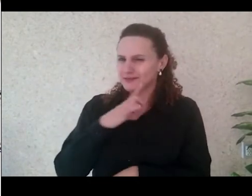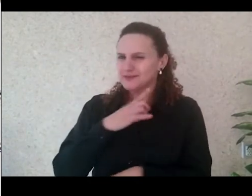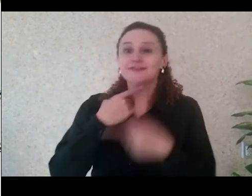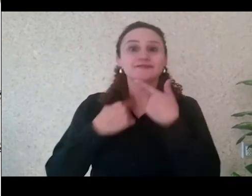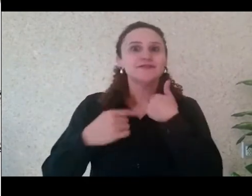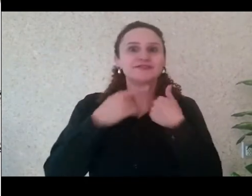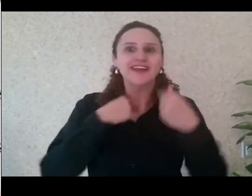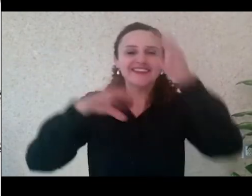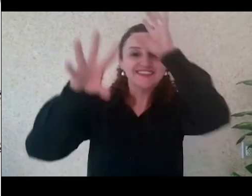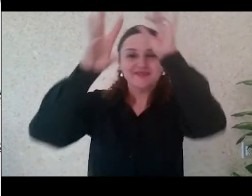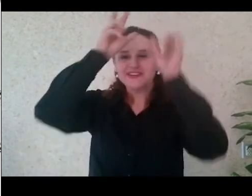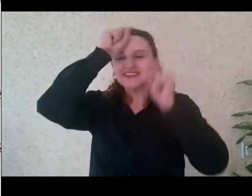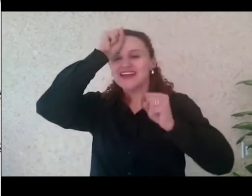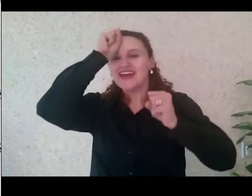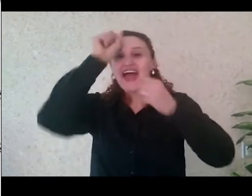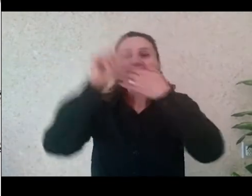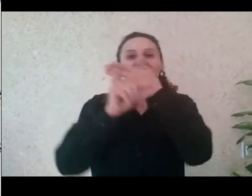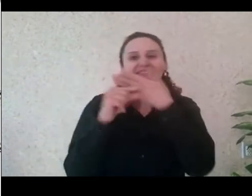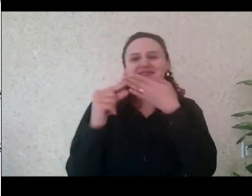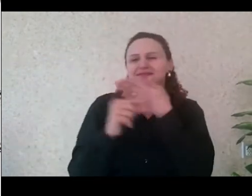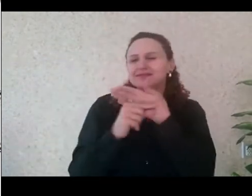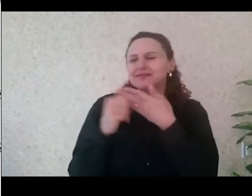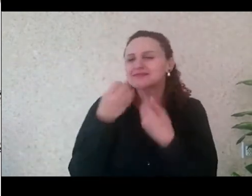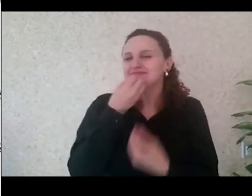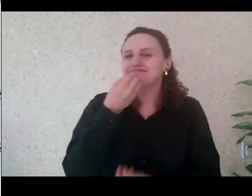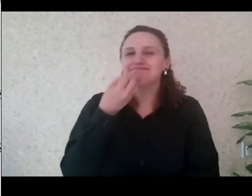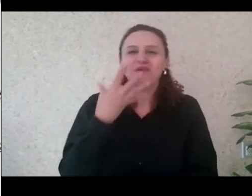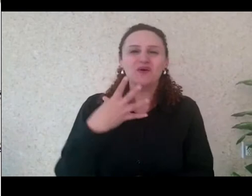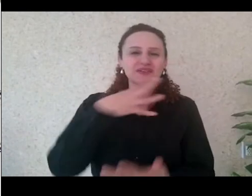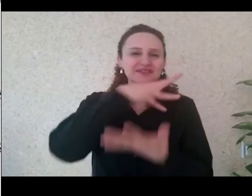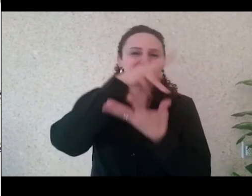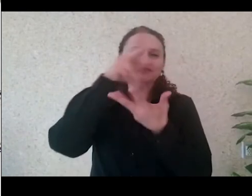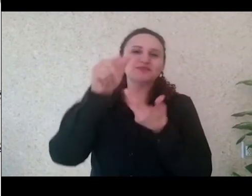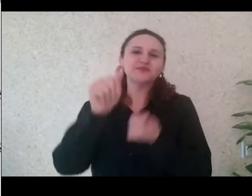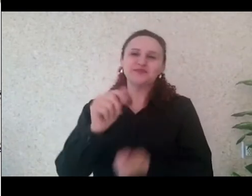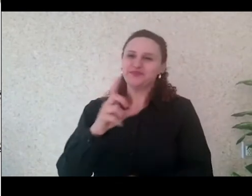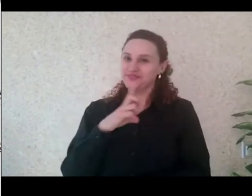vocês estejam com muita vontade de aprender e de conhecer as obras maravilhosas que esse mundo produziu.